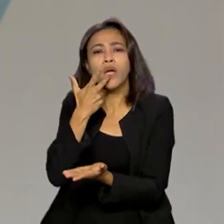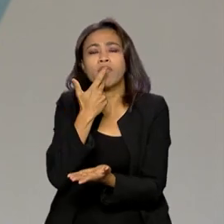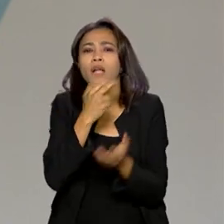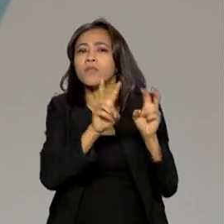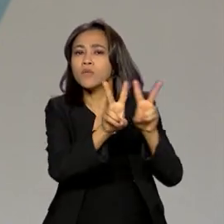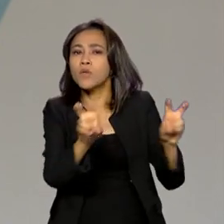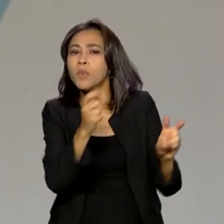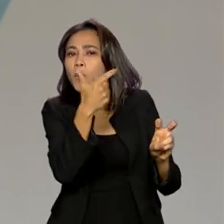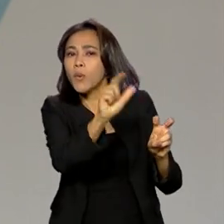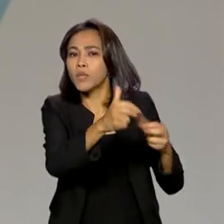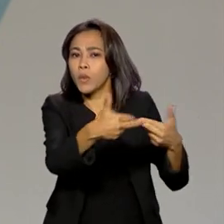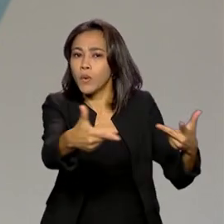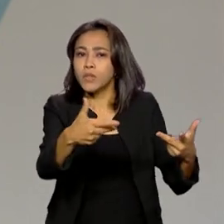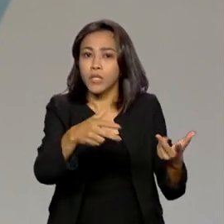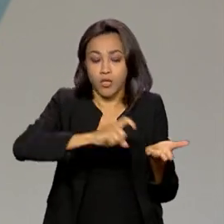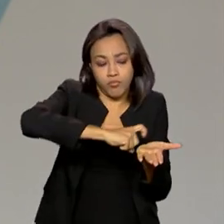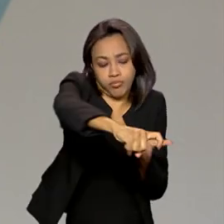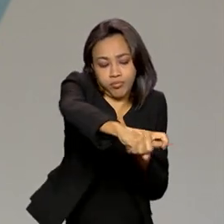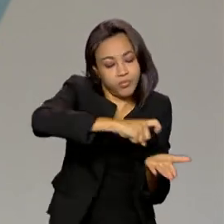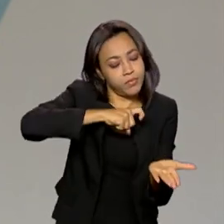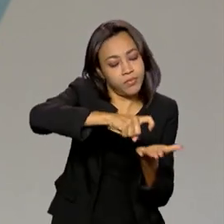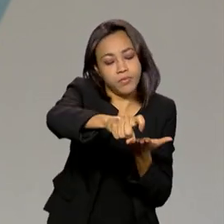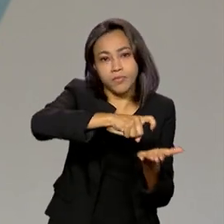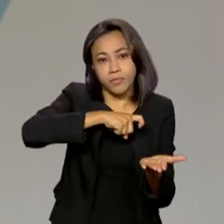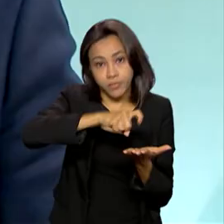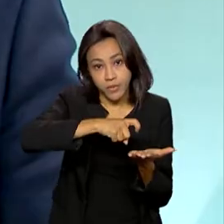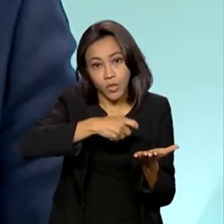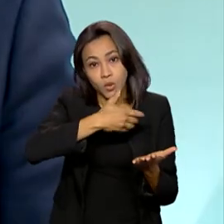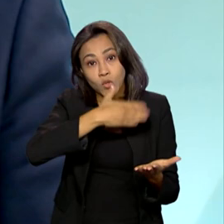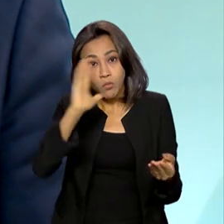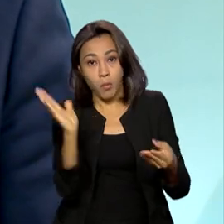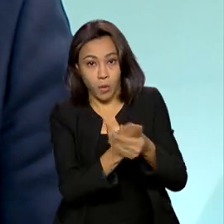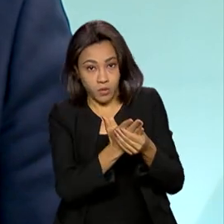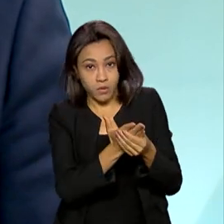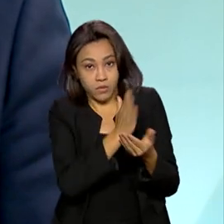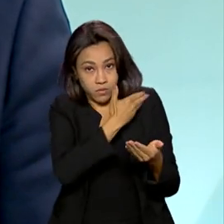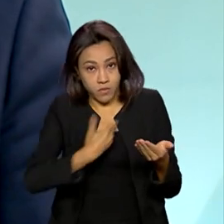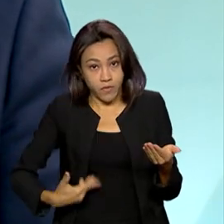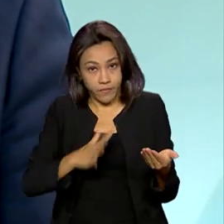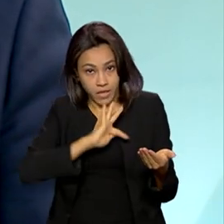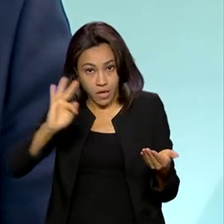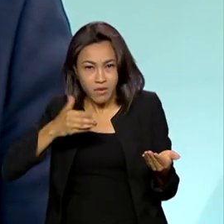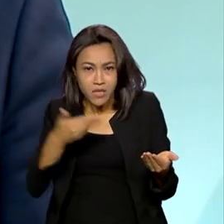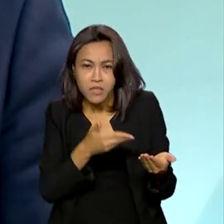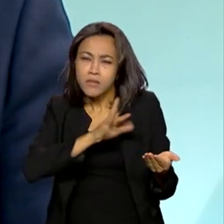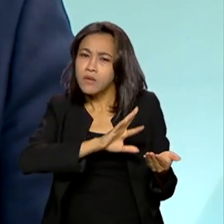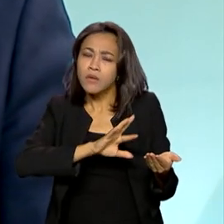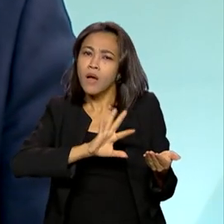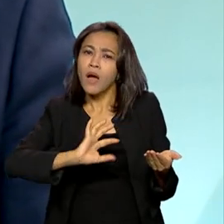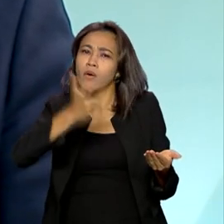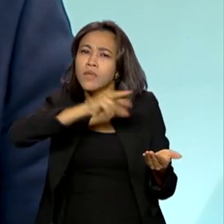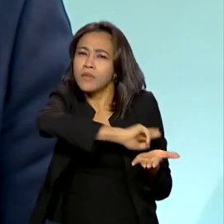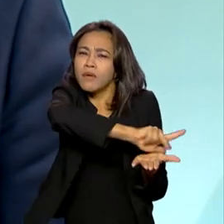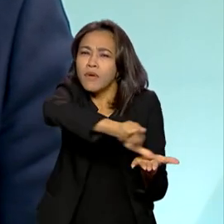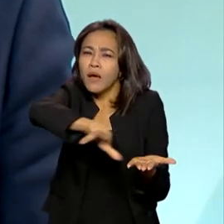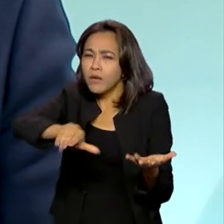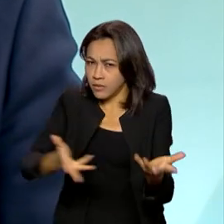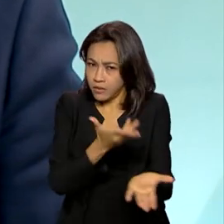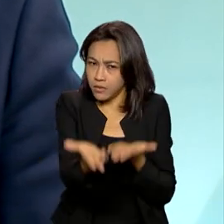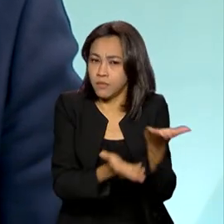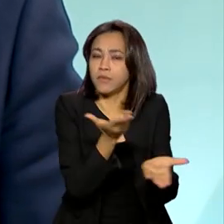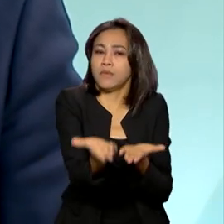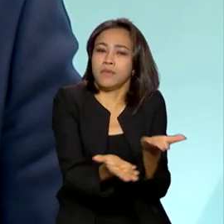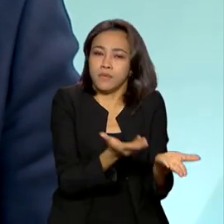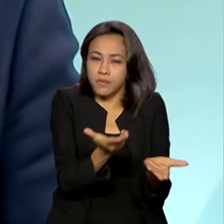esse processo de digitalização dos processos do governo federal. federal. Isso ocorre com inúmeros serviços, são milhares de serviços que